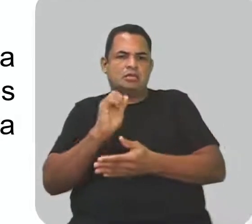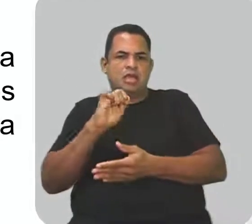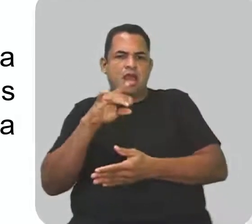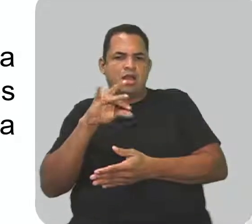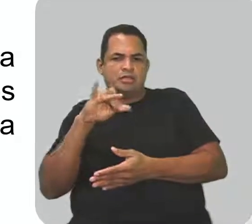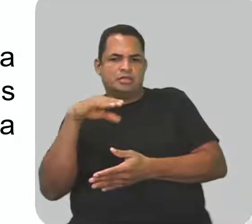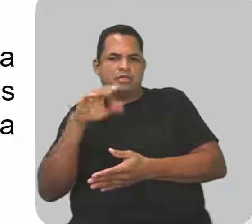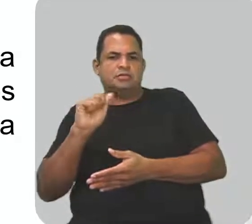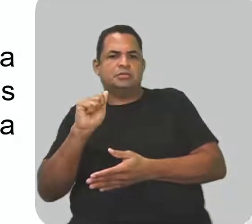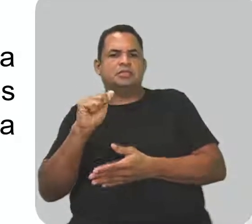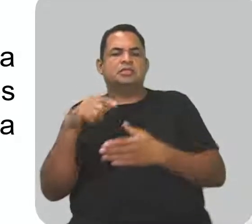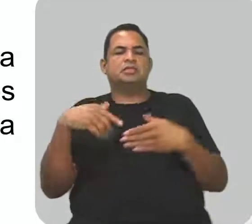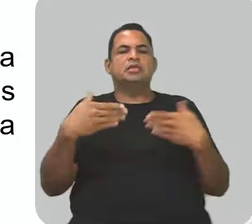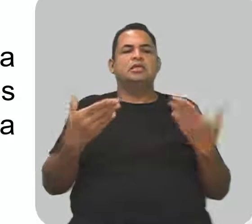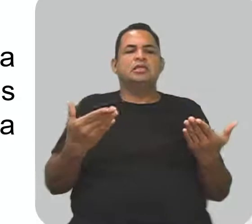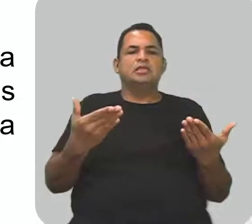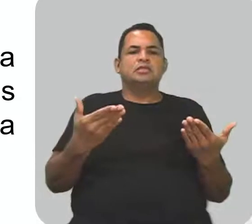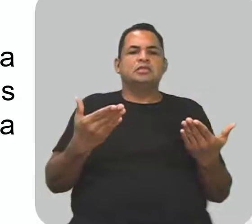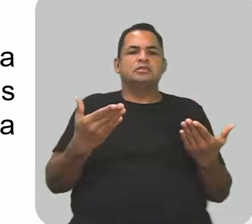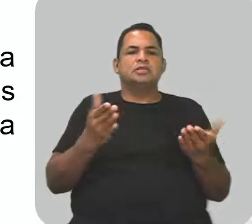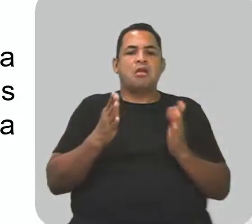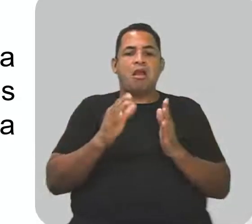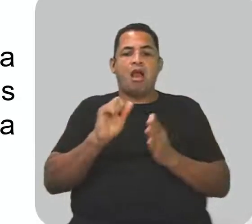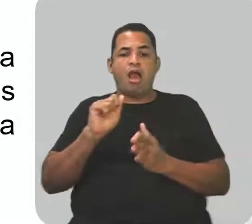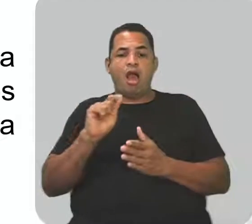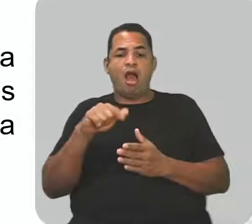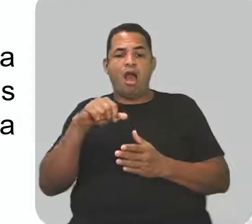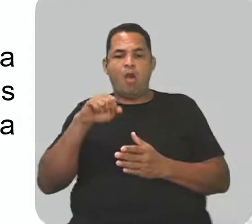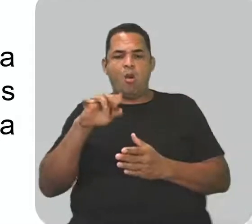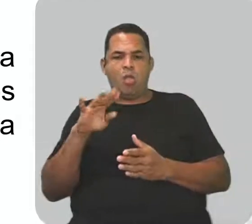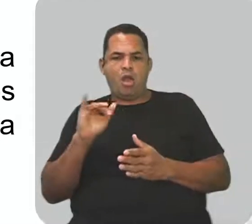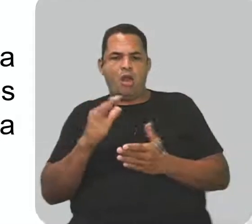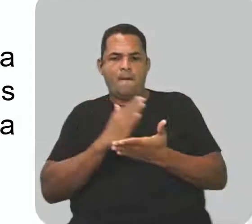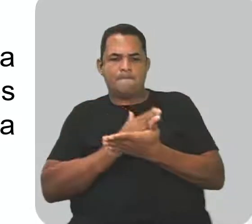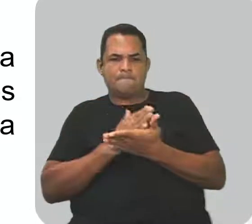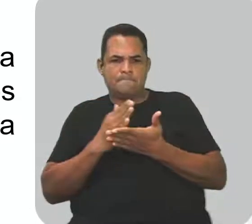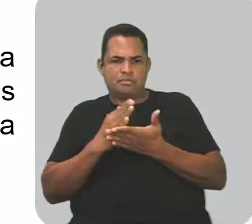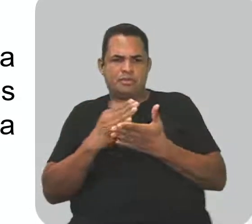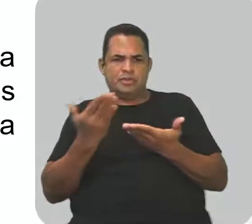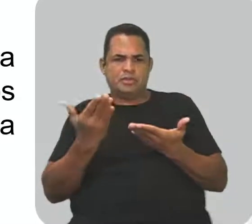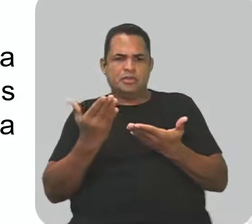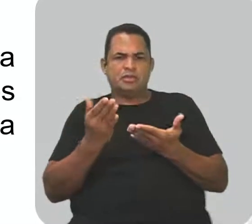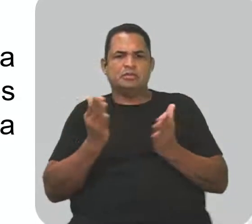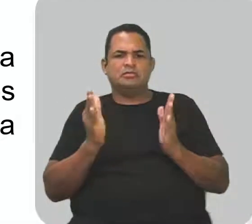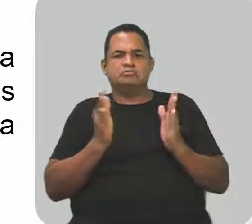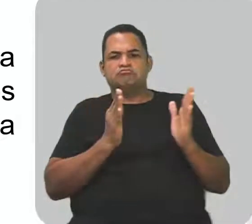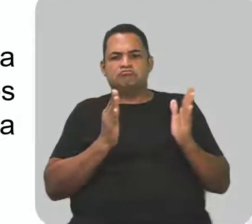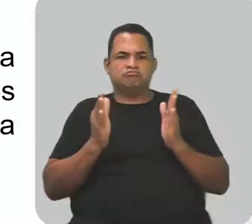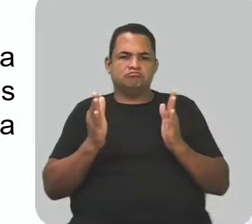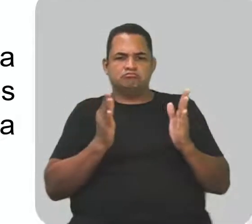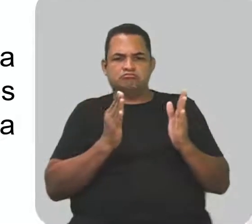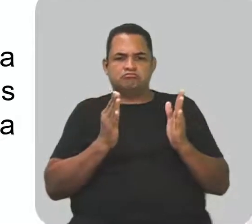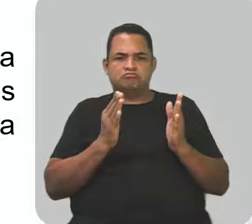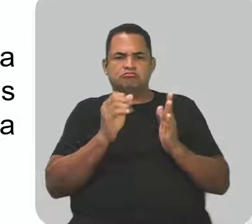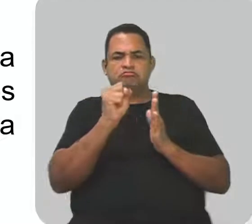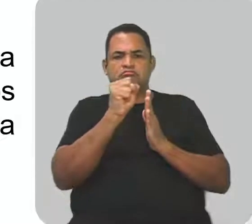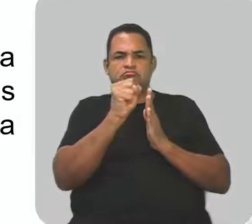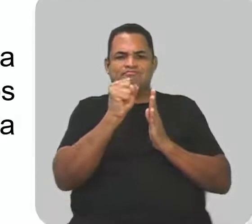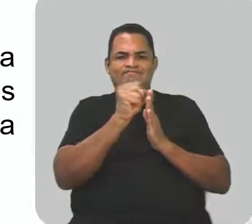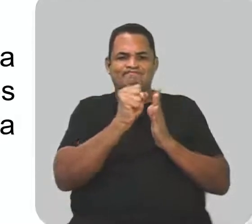Idade Média. A Alta Idade Média foi o período inicial, que vai basicamente do século